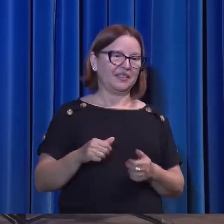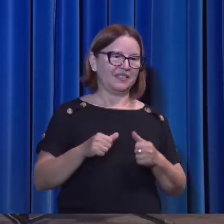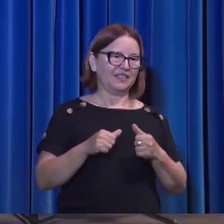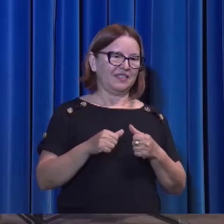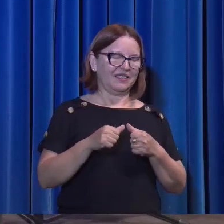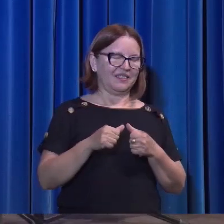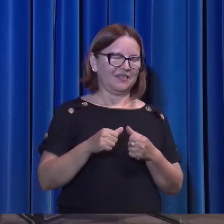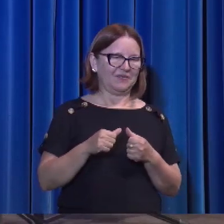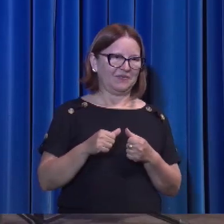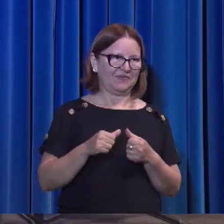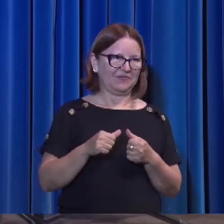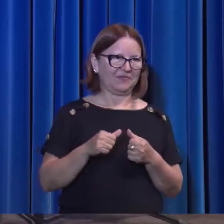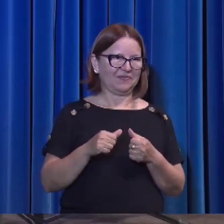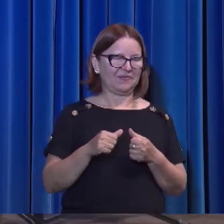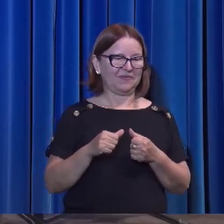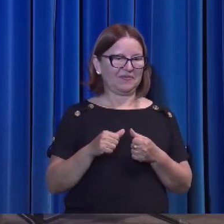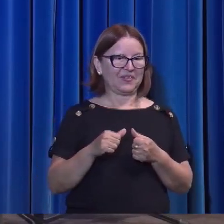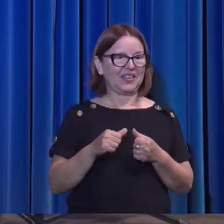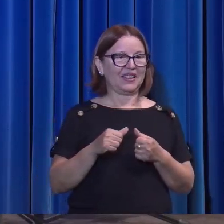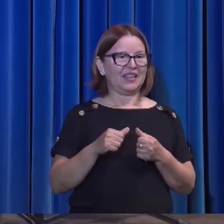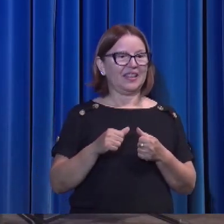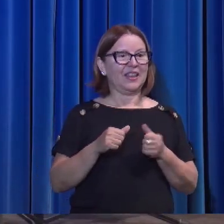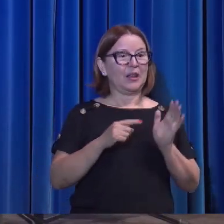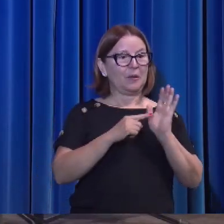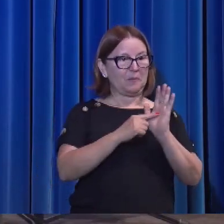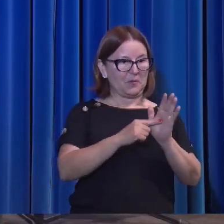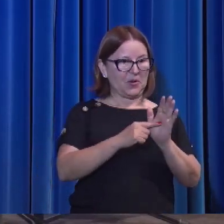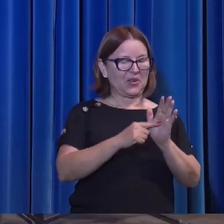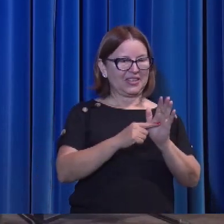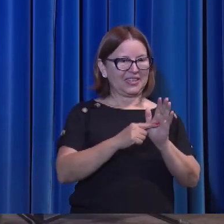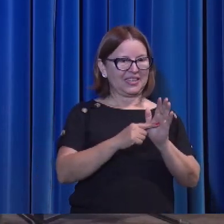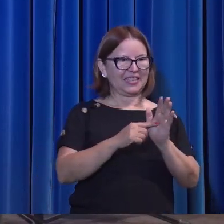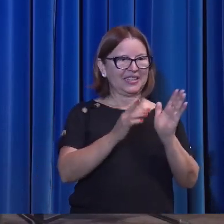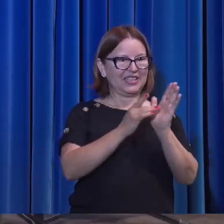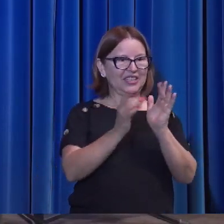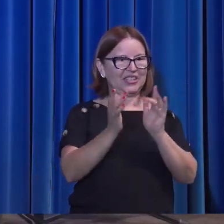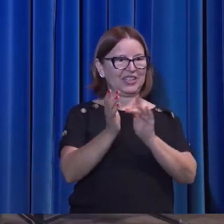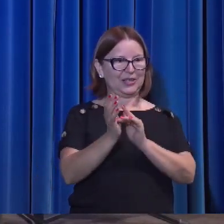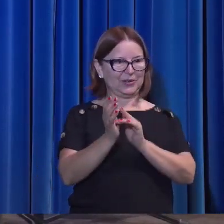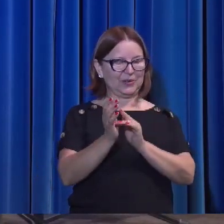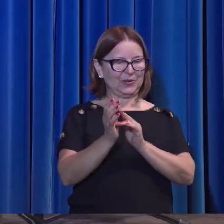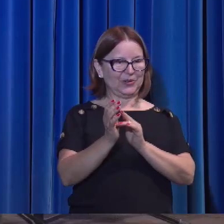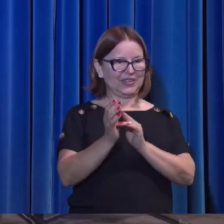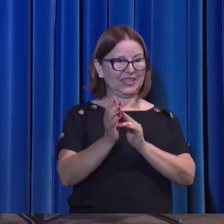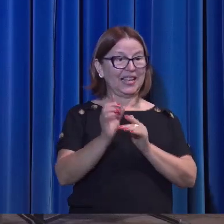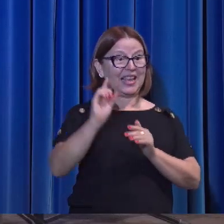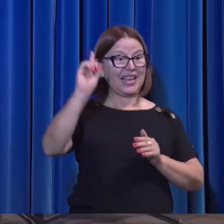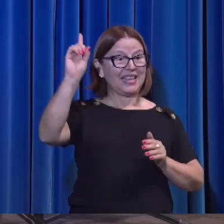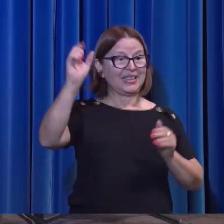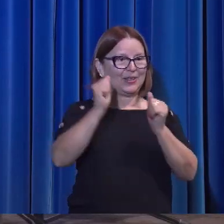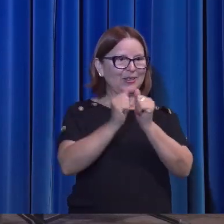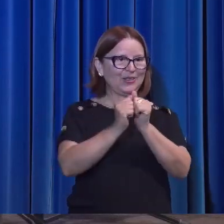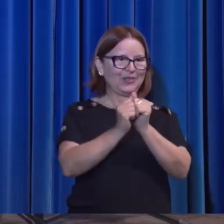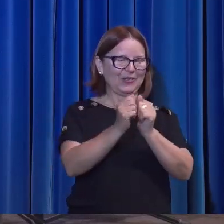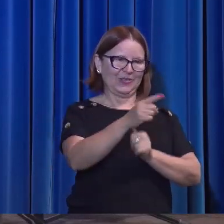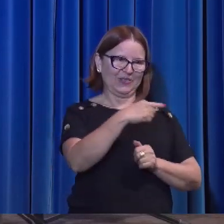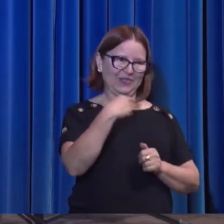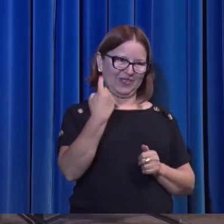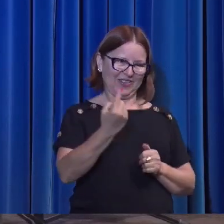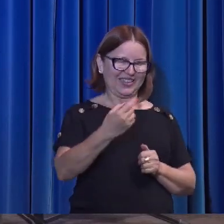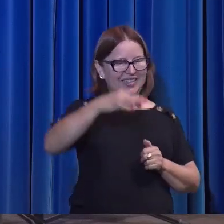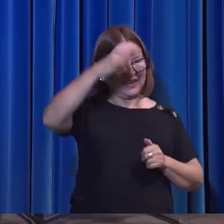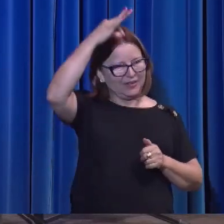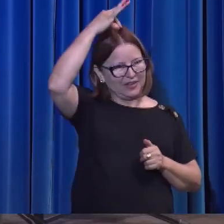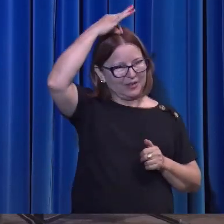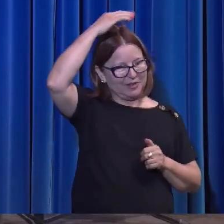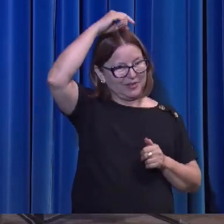Jesus é Manuel. Deus conosco. E o Espírito Santo convosco.